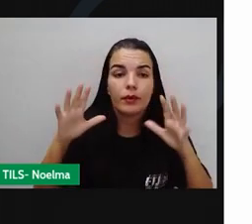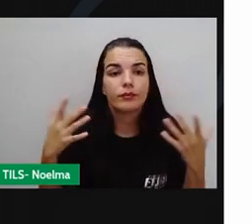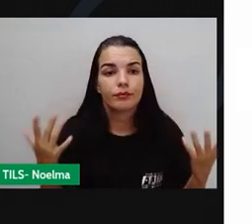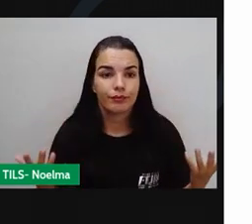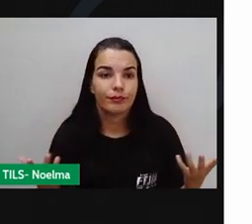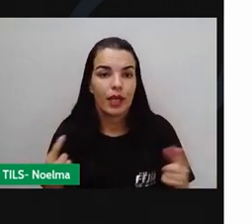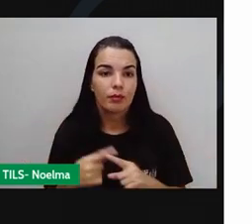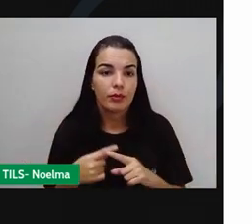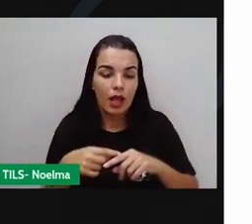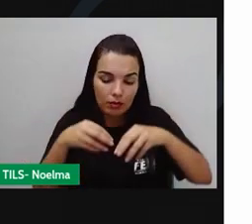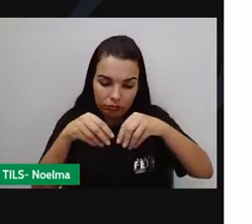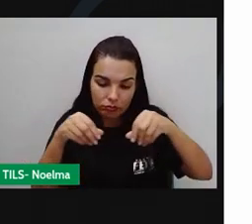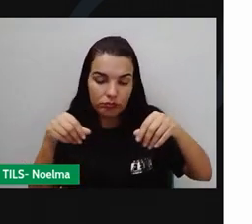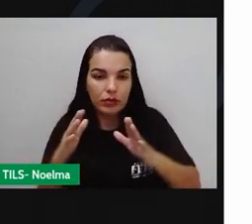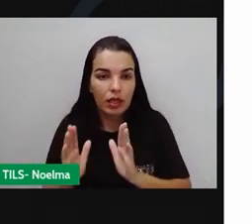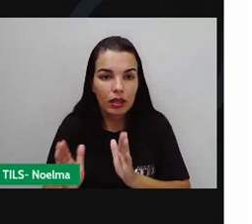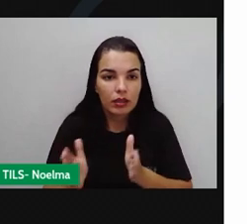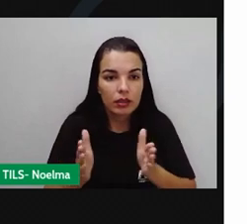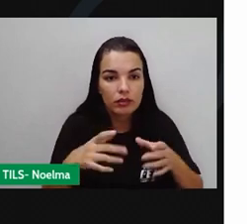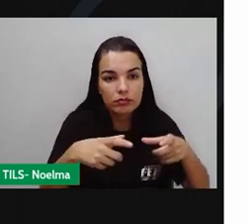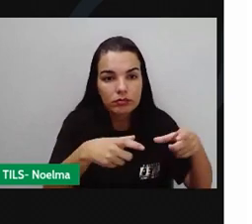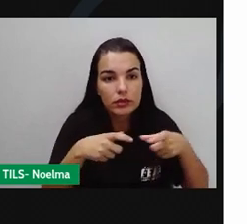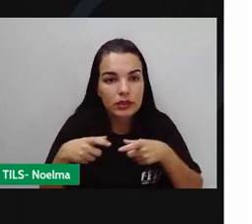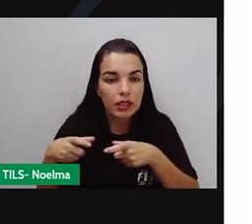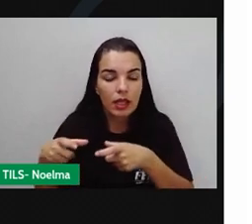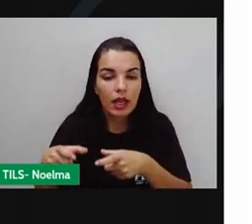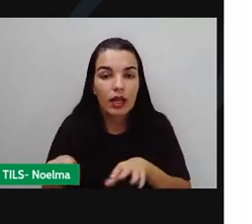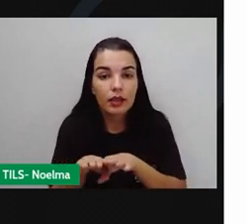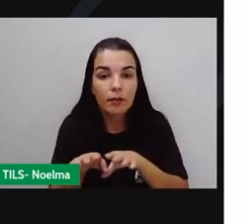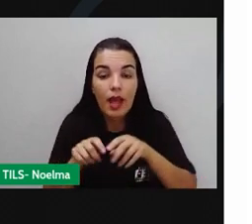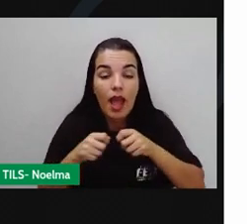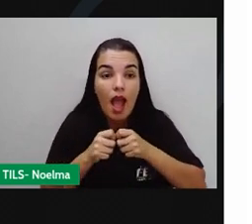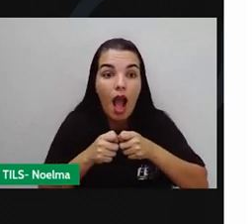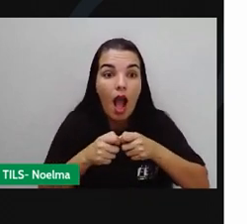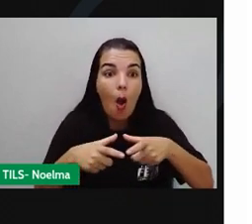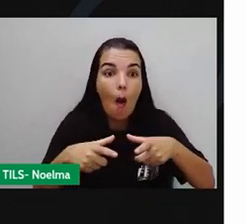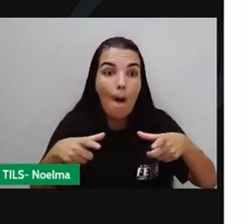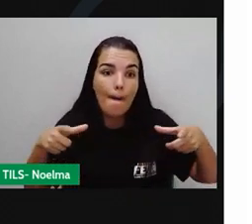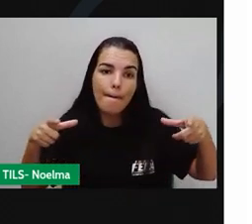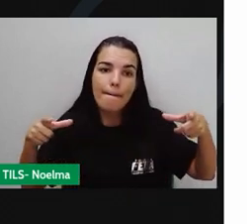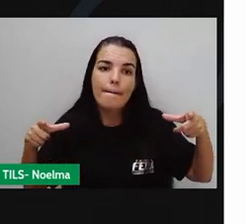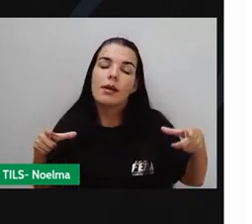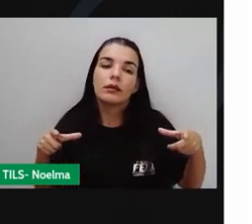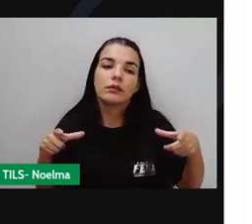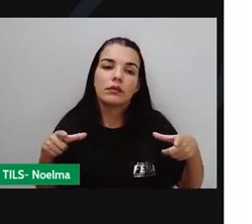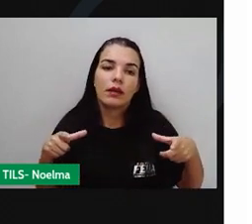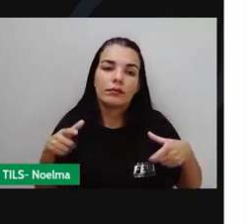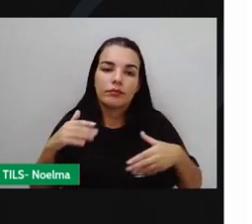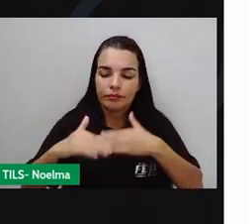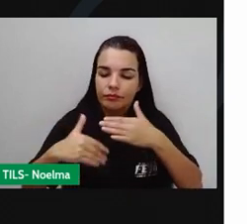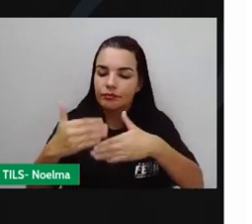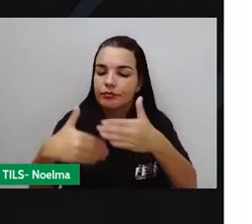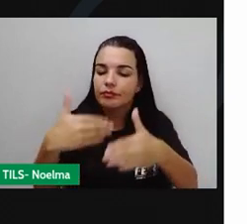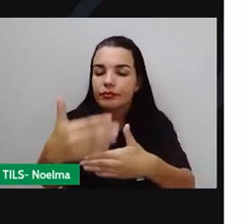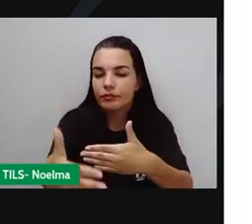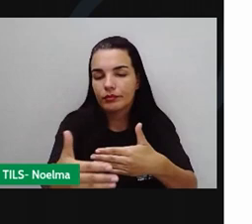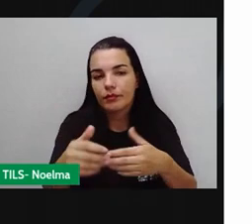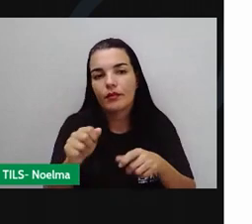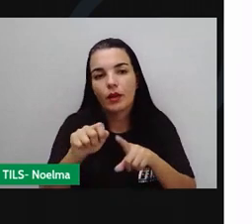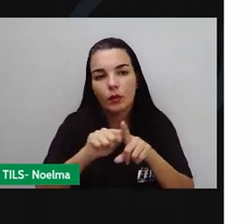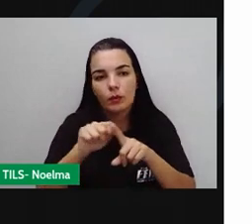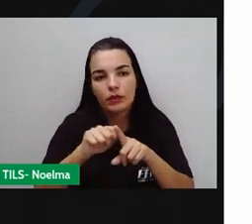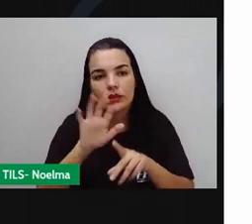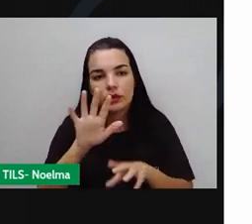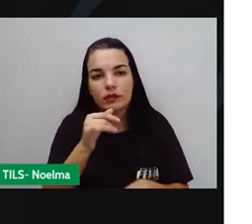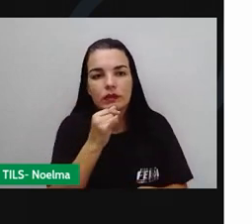em terrenos, né? O que aumenta também, vai aumentando ao longo dos meses aí, principalmente tendo o seu ápice aí para o mês de